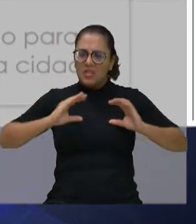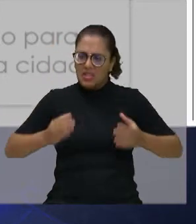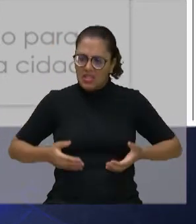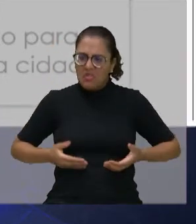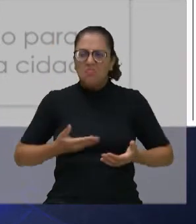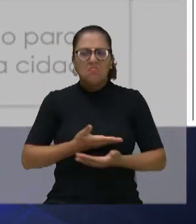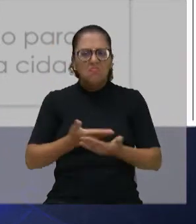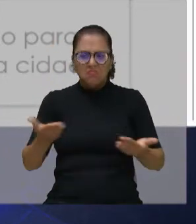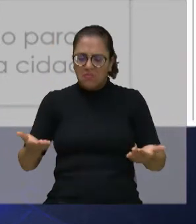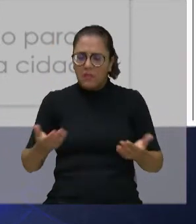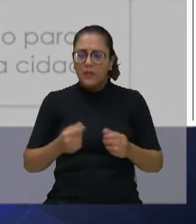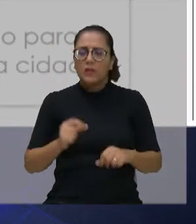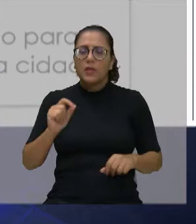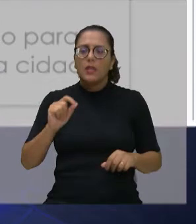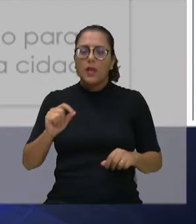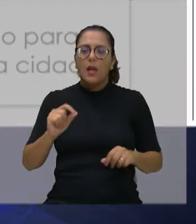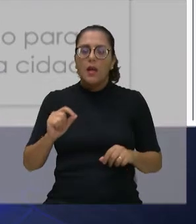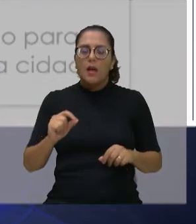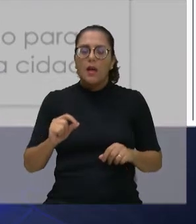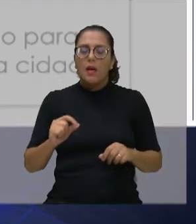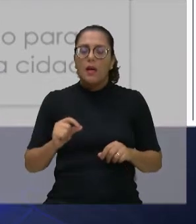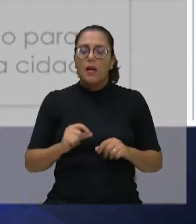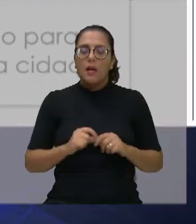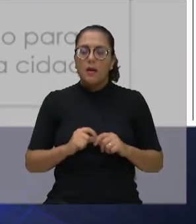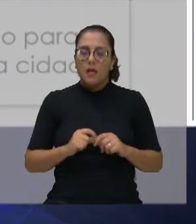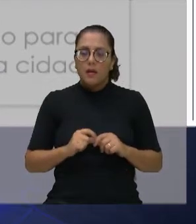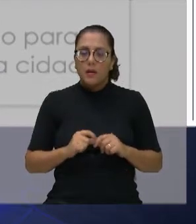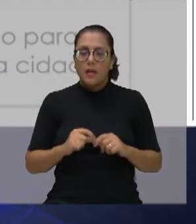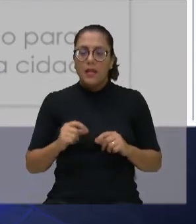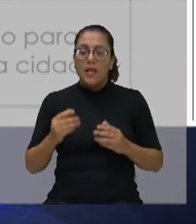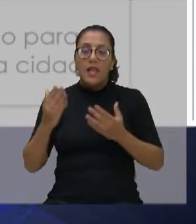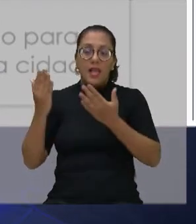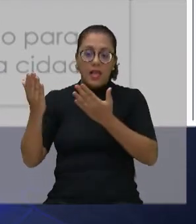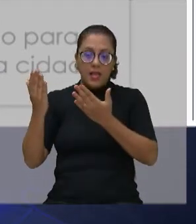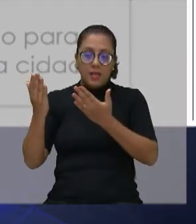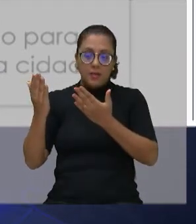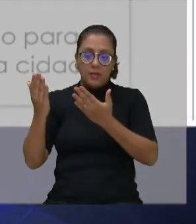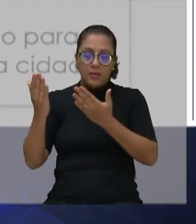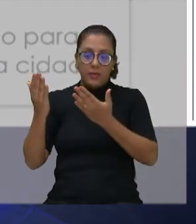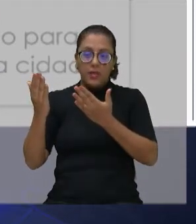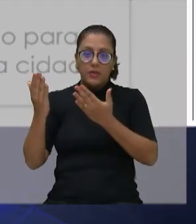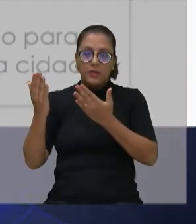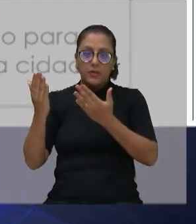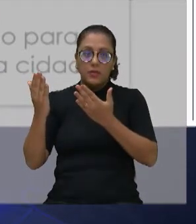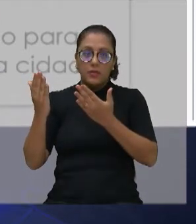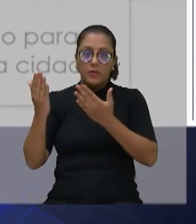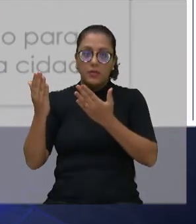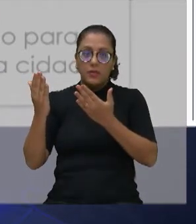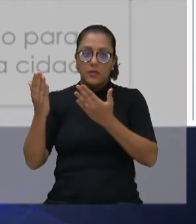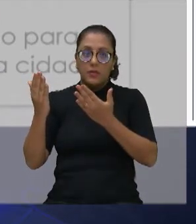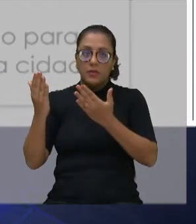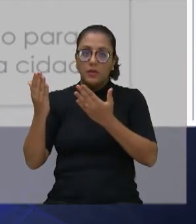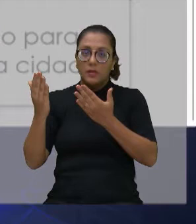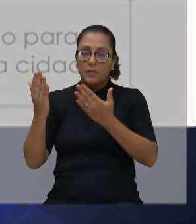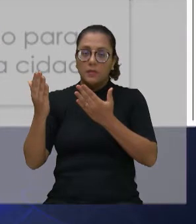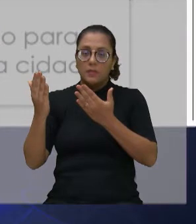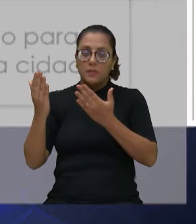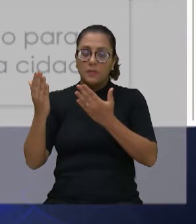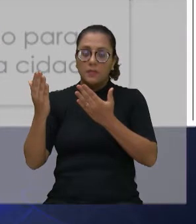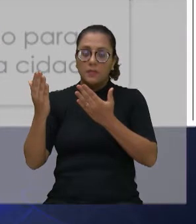à votação do projeto VAPT-VUPT, que tem o mesmo, a mesma